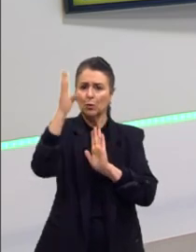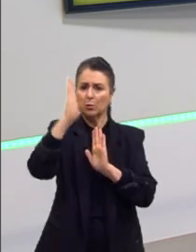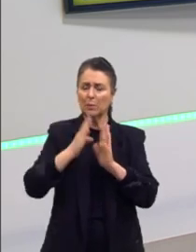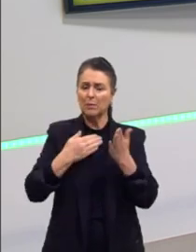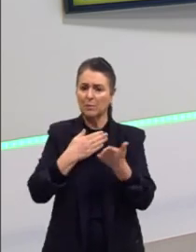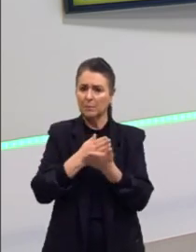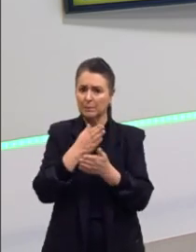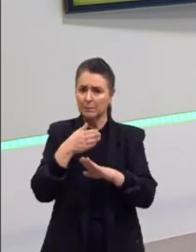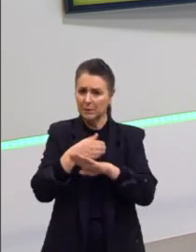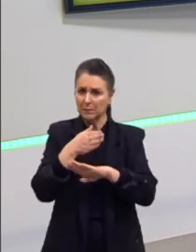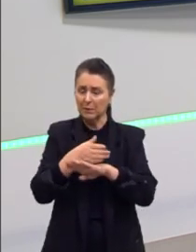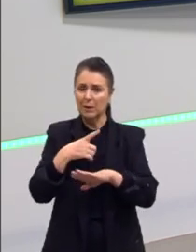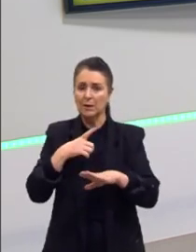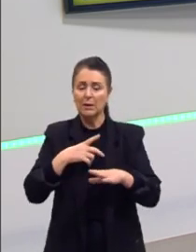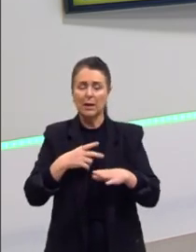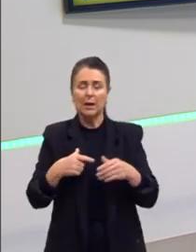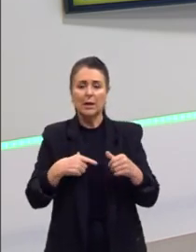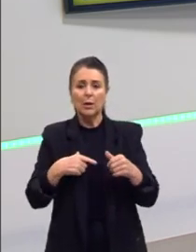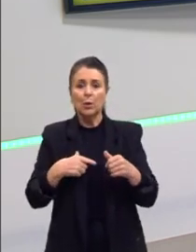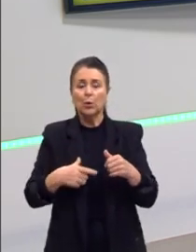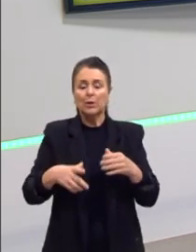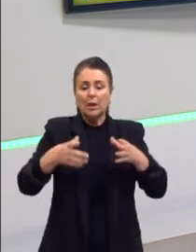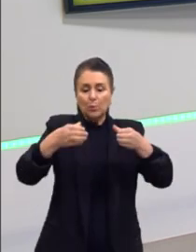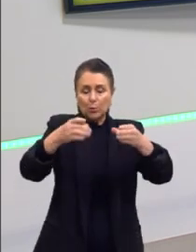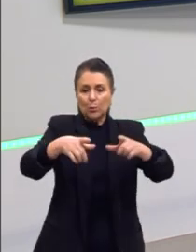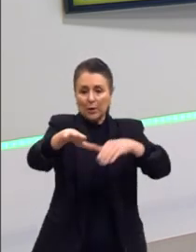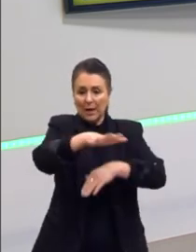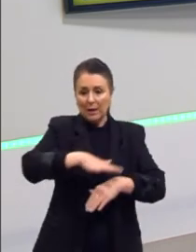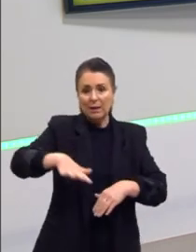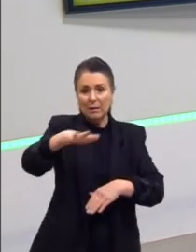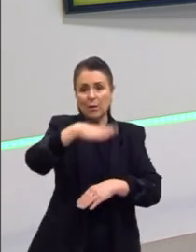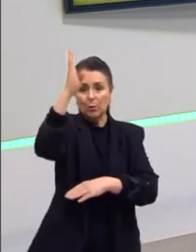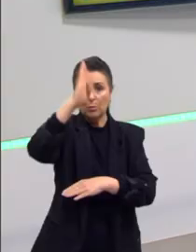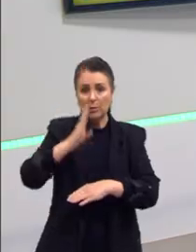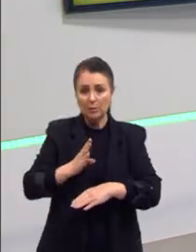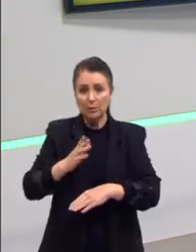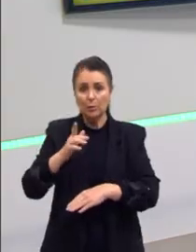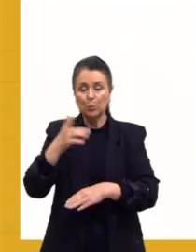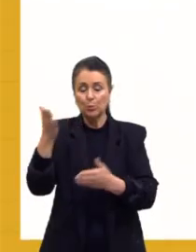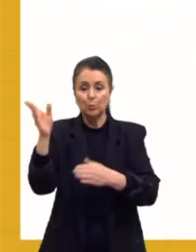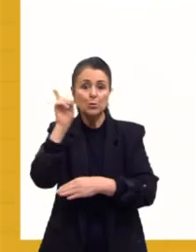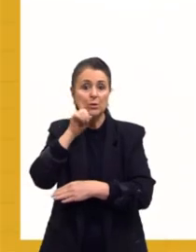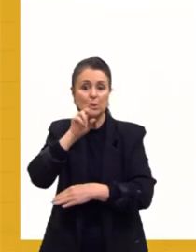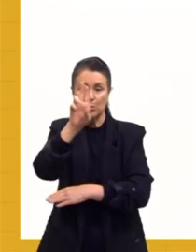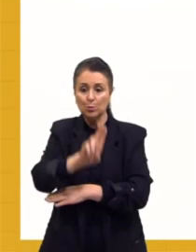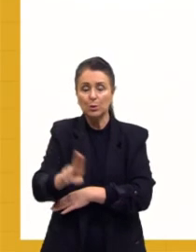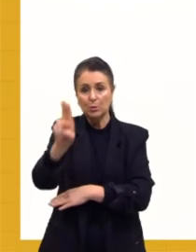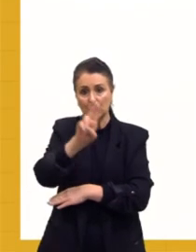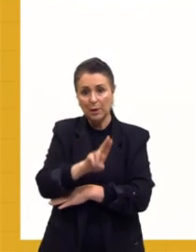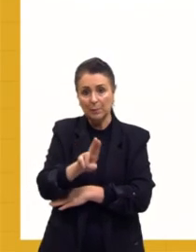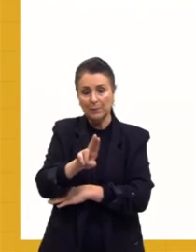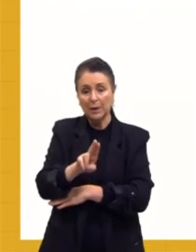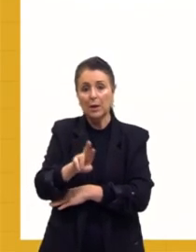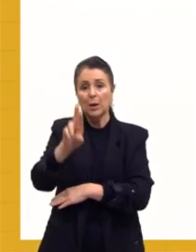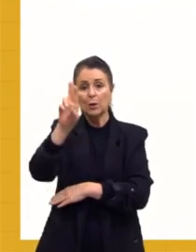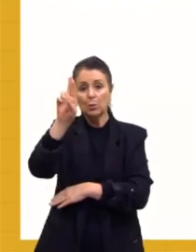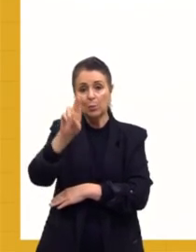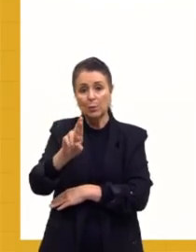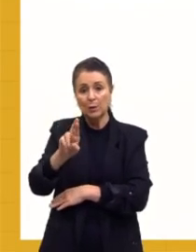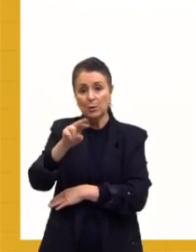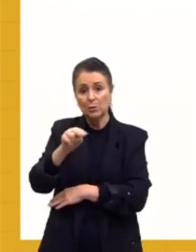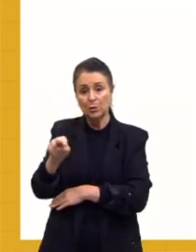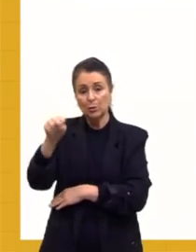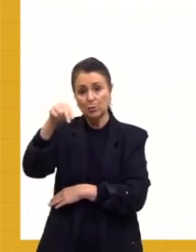lá com o Roosevelt, cede uma base militar no nosso território para os Estados Unidos, ali no Rio Grande do Norte. Na contribuição